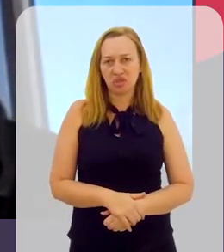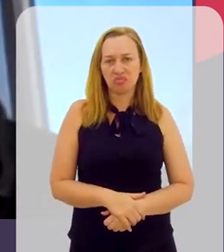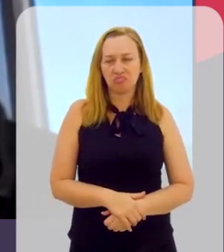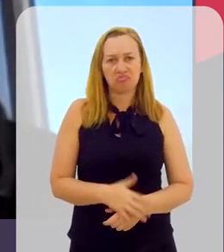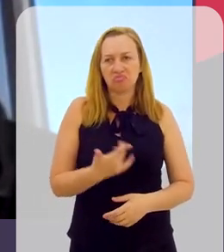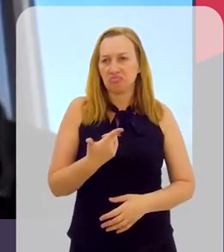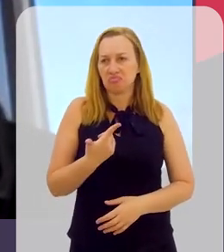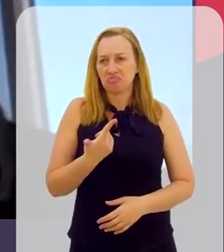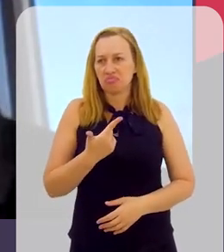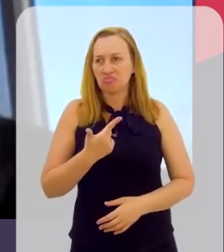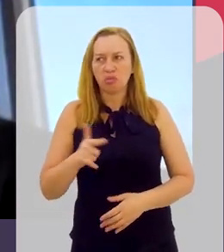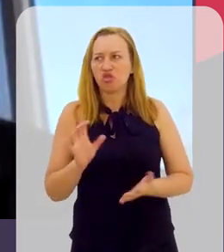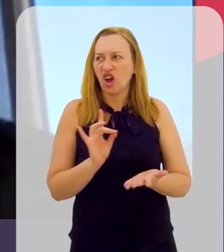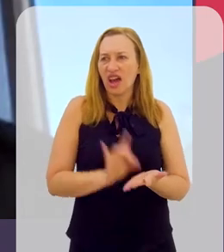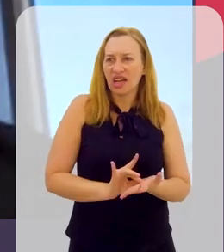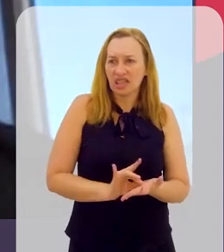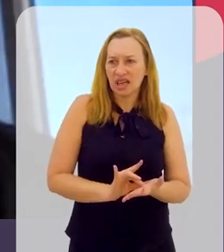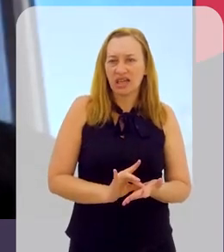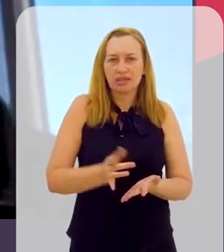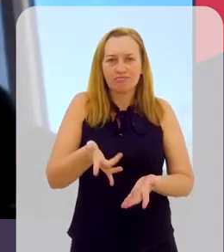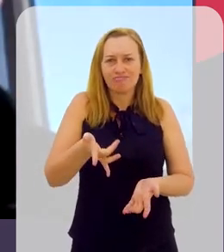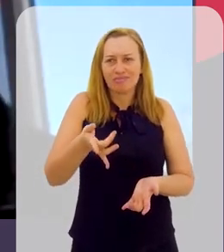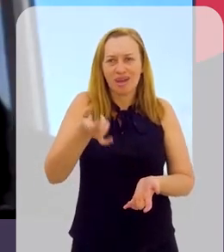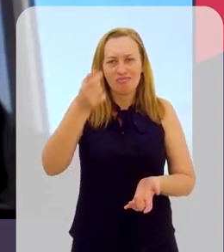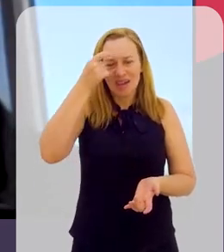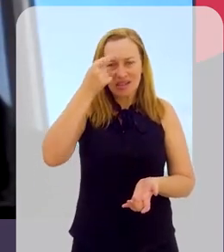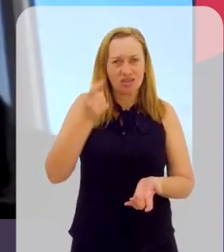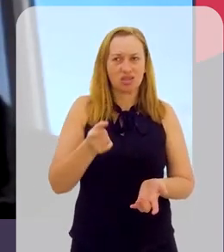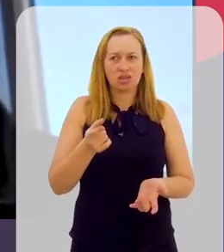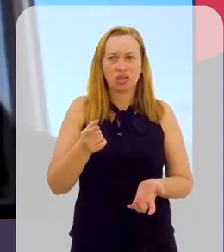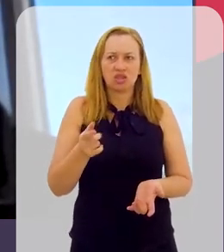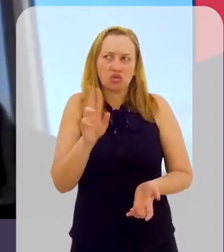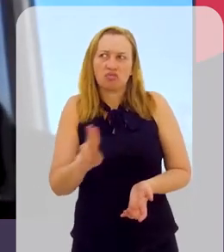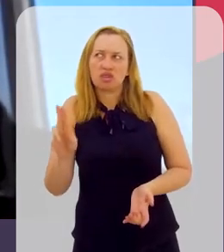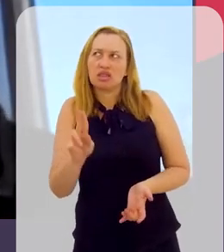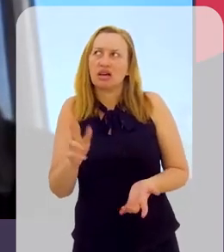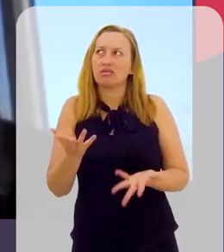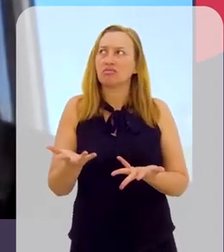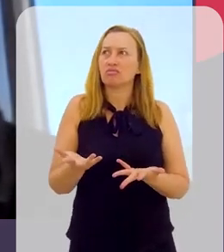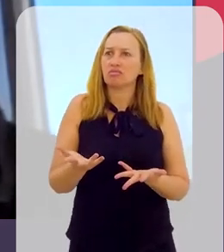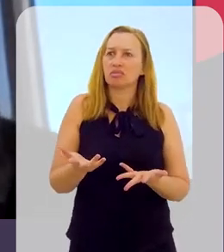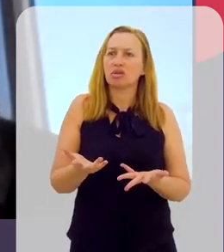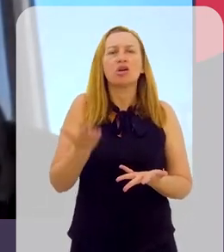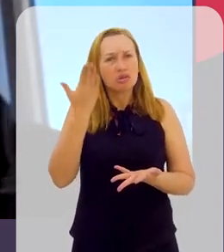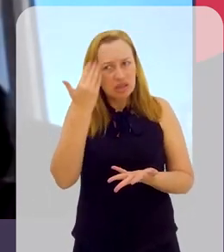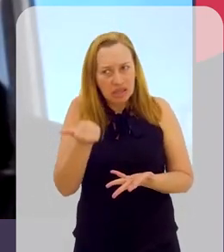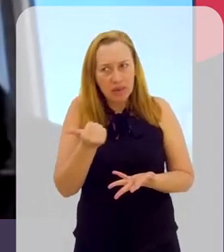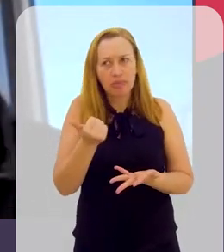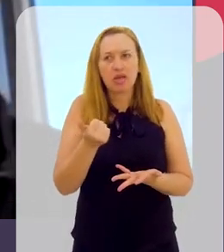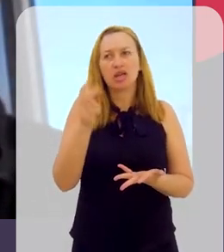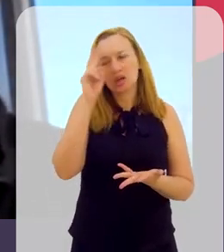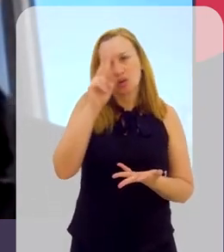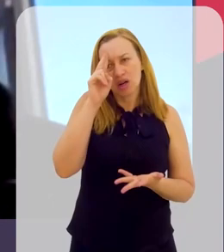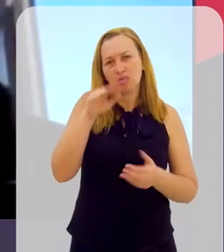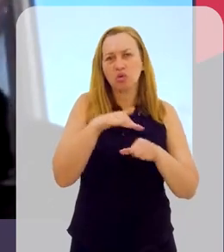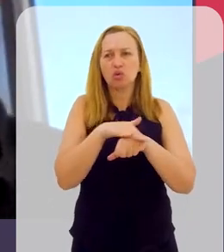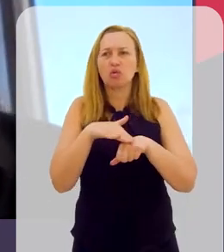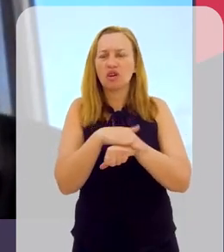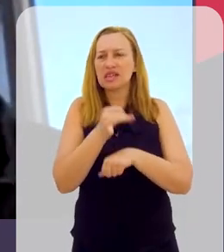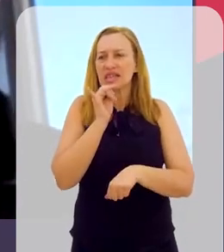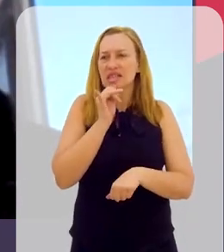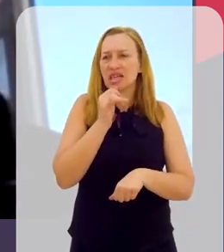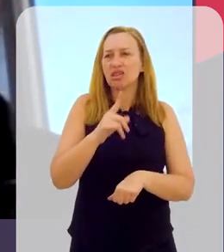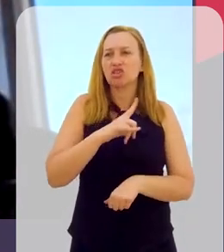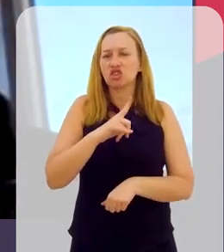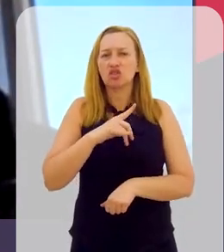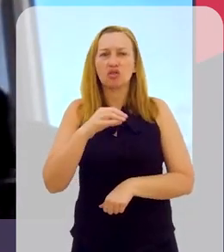eu não tinha essa realidade na minha mente, eu, de uma universidade. Eu sabia, eu lembro de